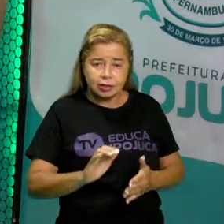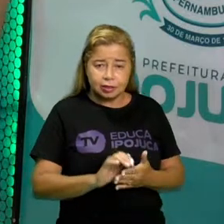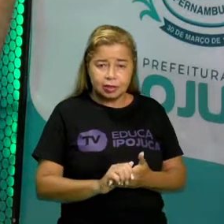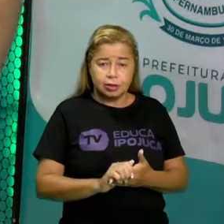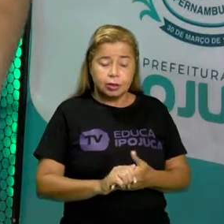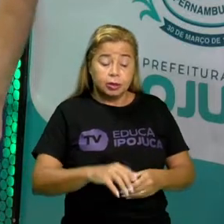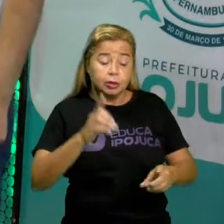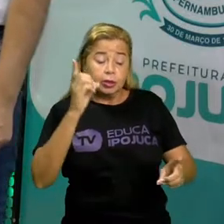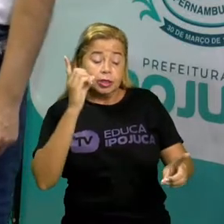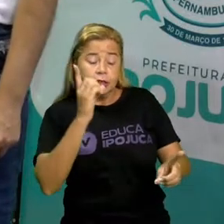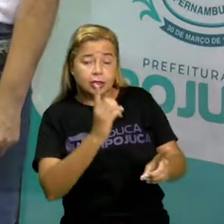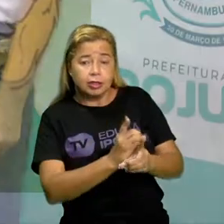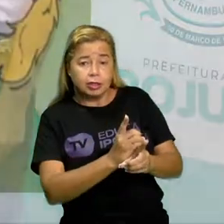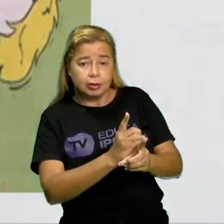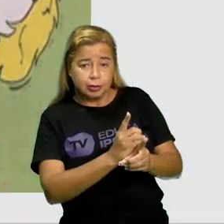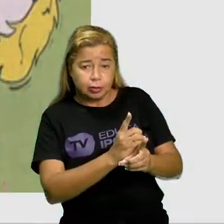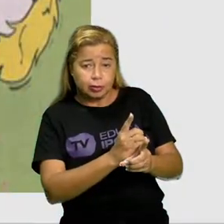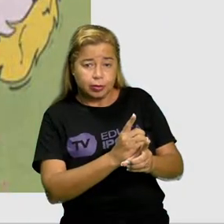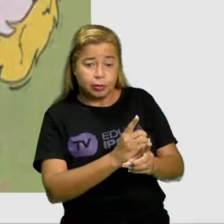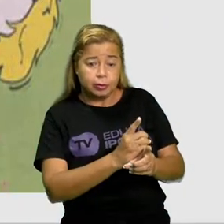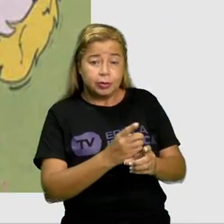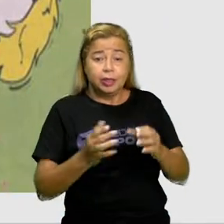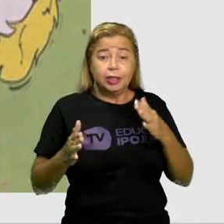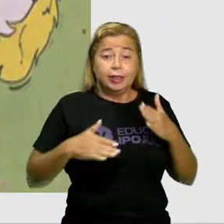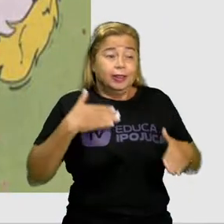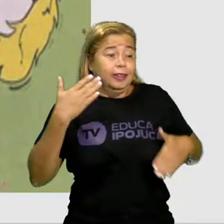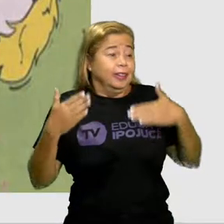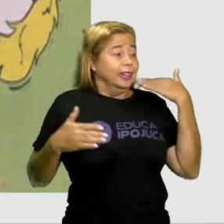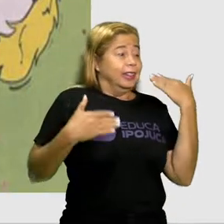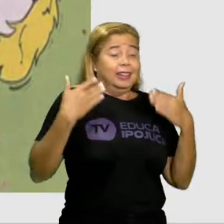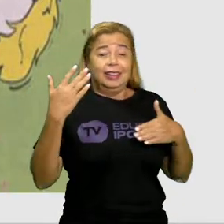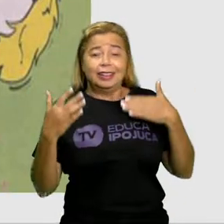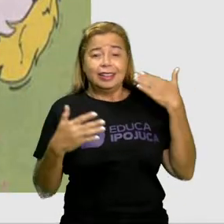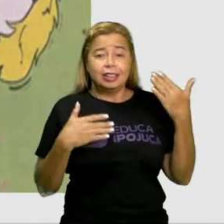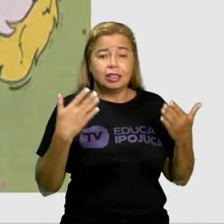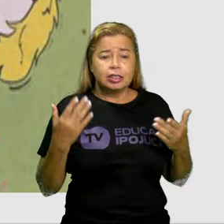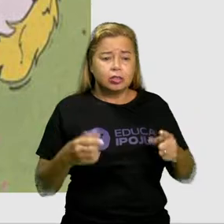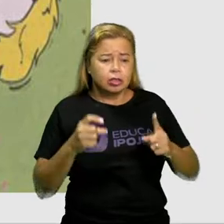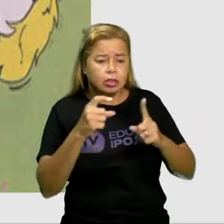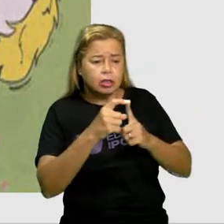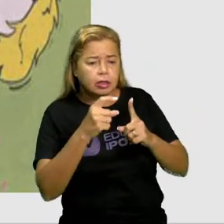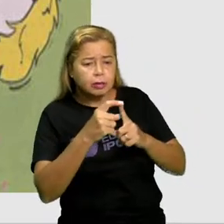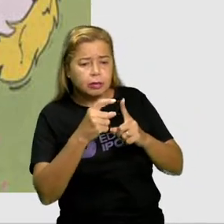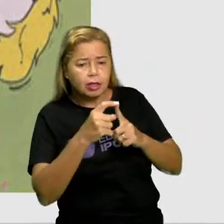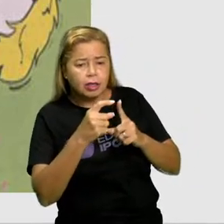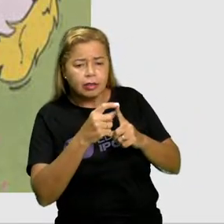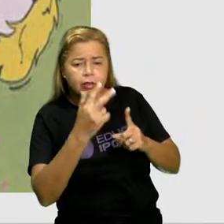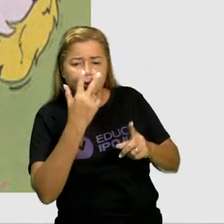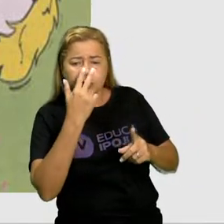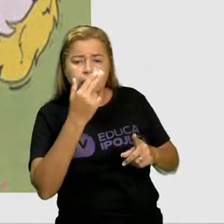Descobriu todo contente que palavras é que nem gente.